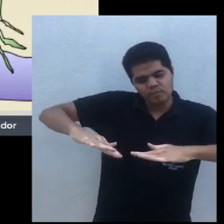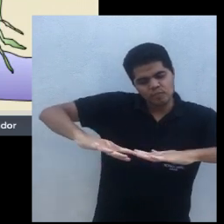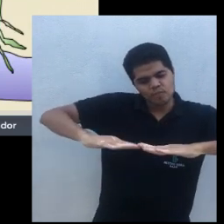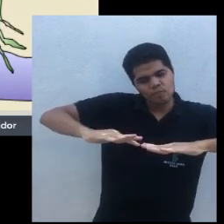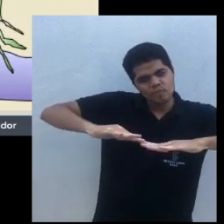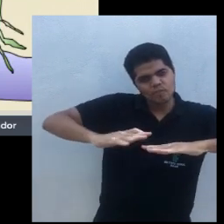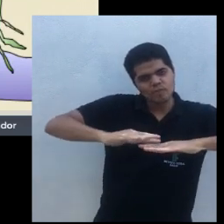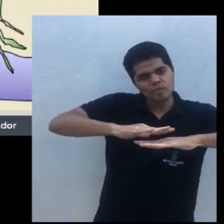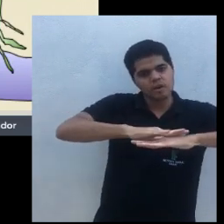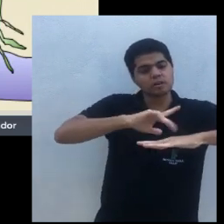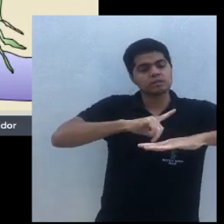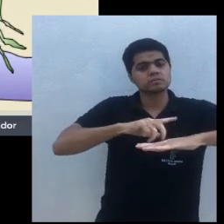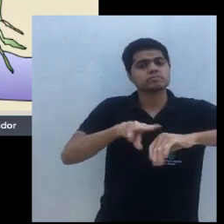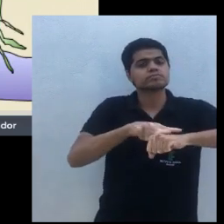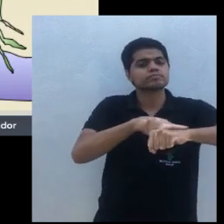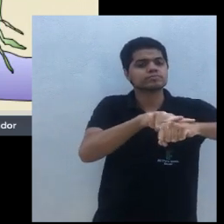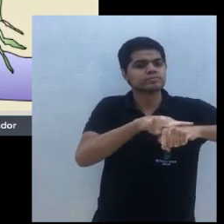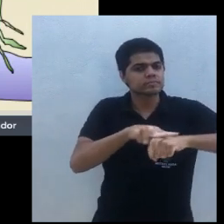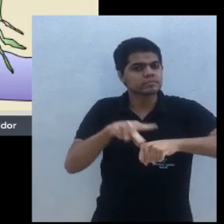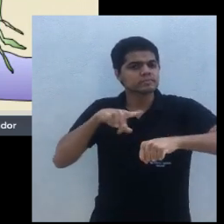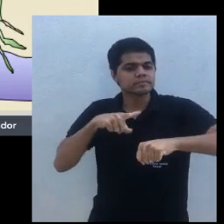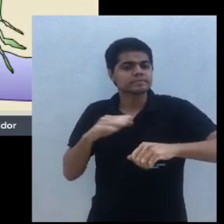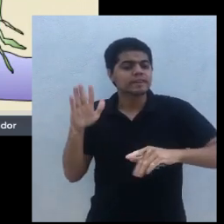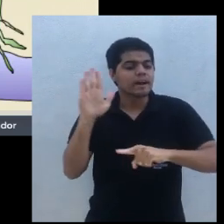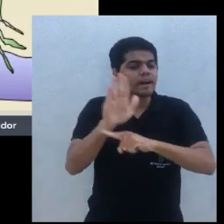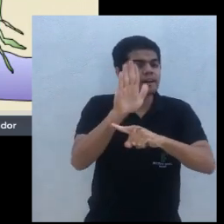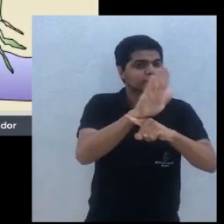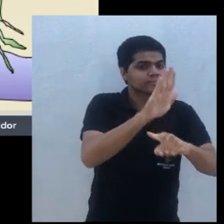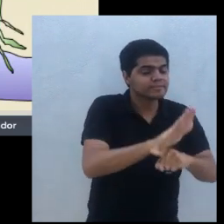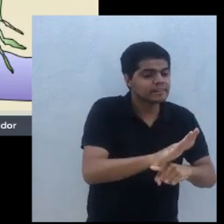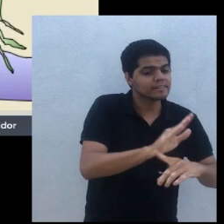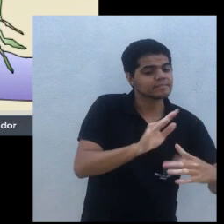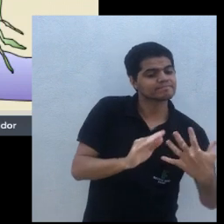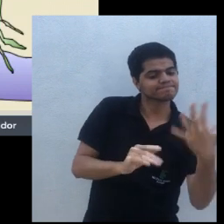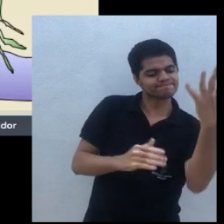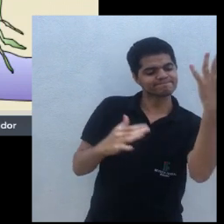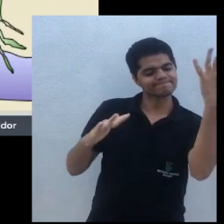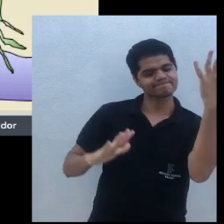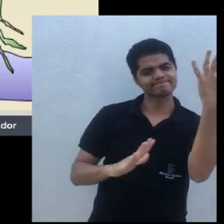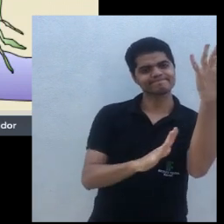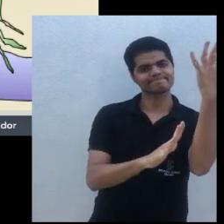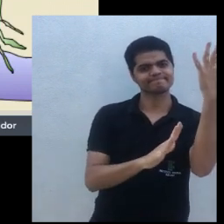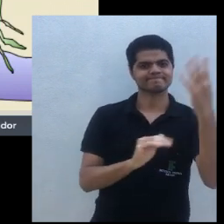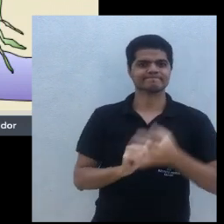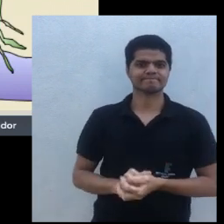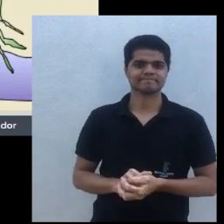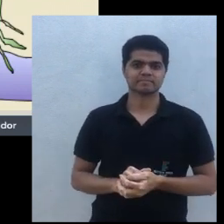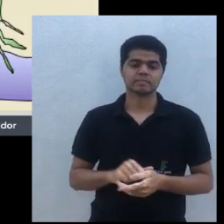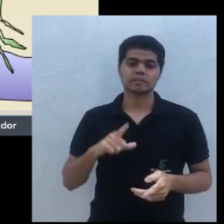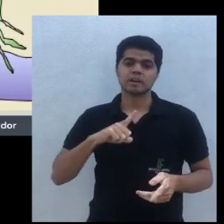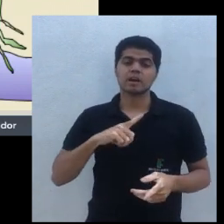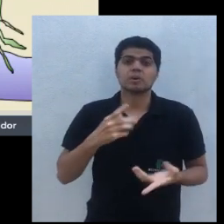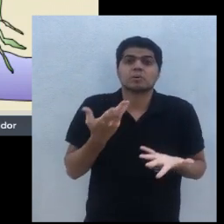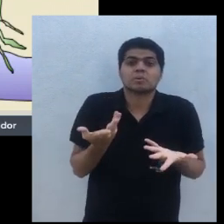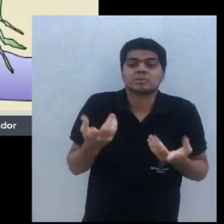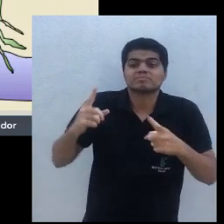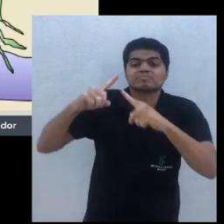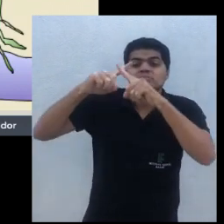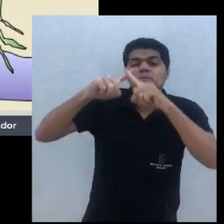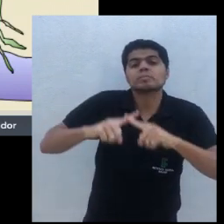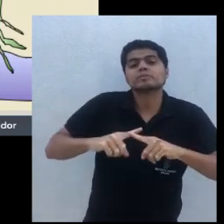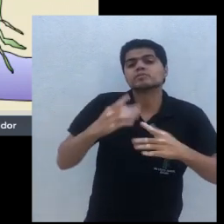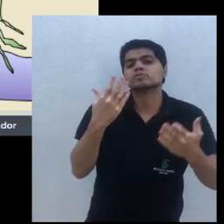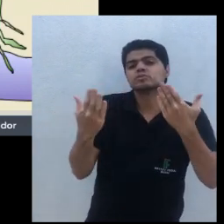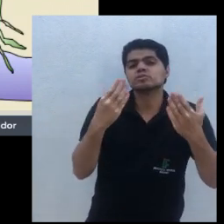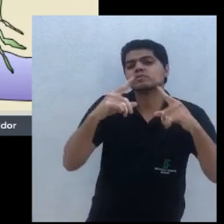leguminosa, né, então ela vai fazer benefício para aquela planta que está do lado dela. Uma relação competitiva, o